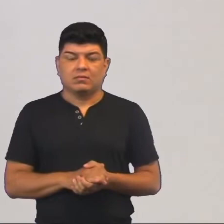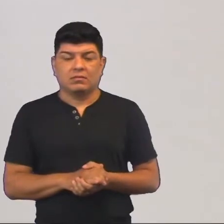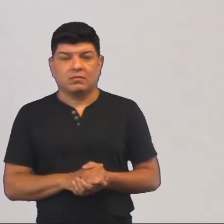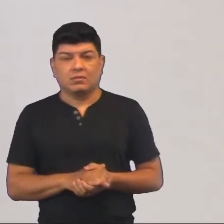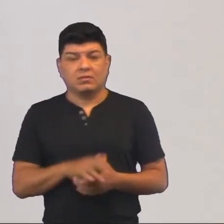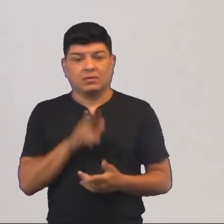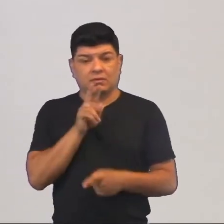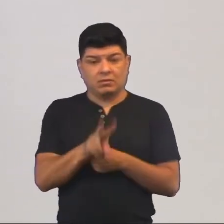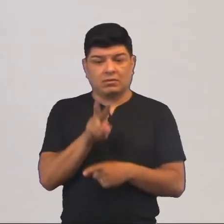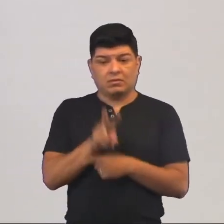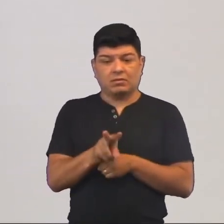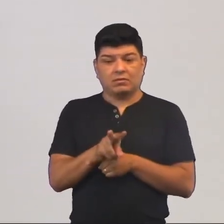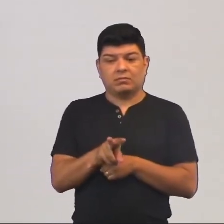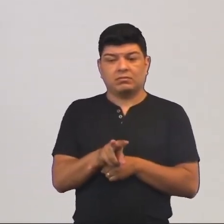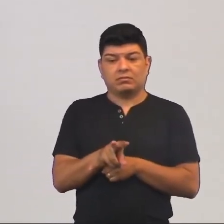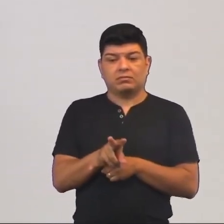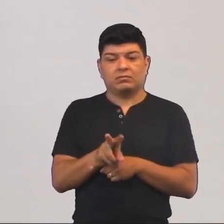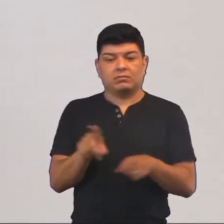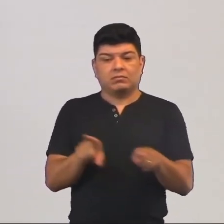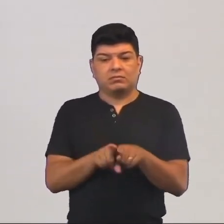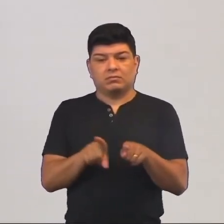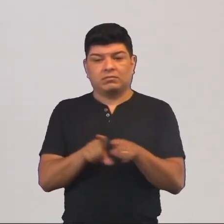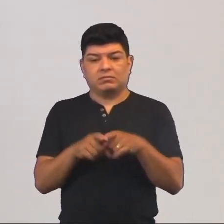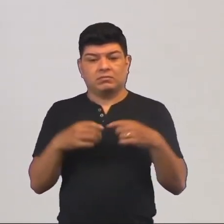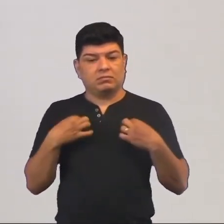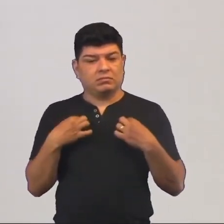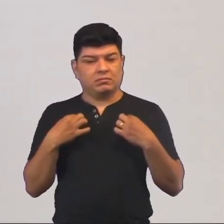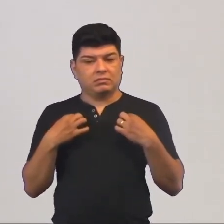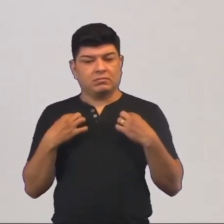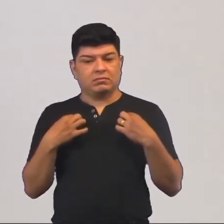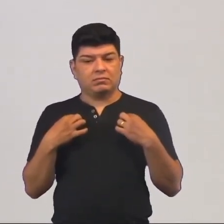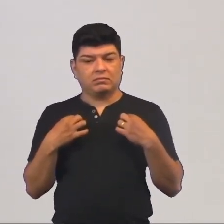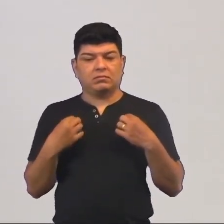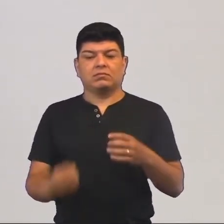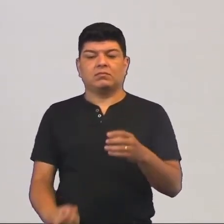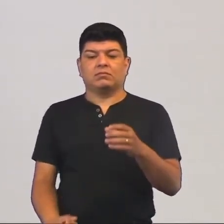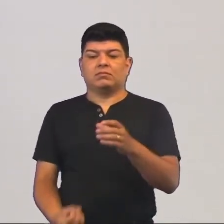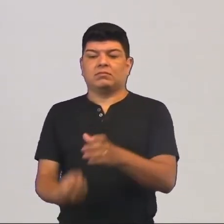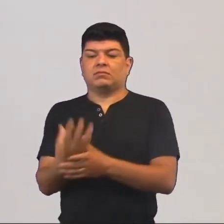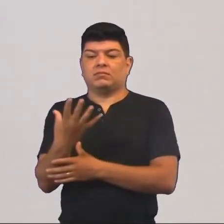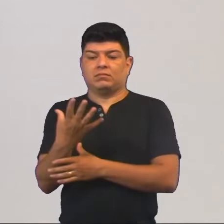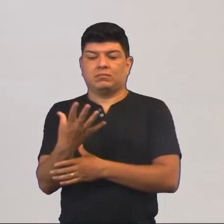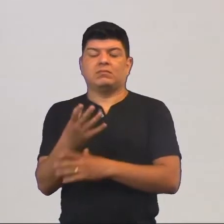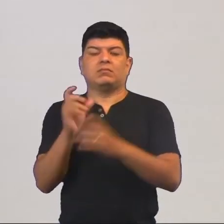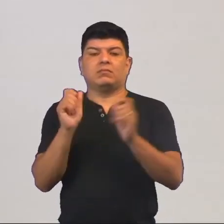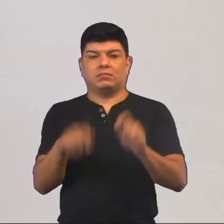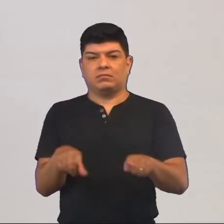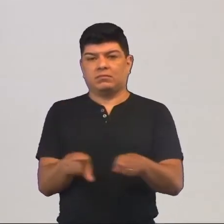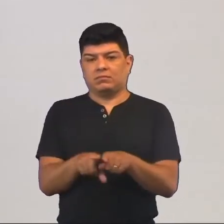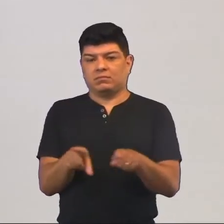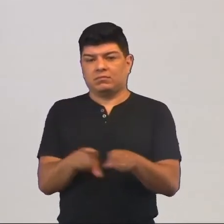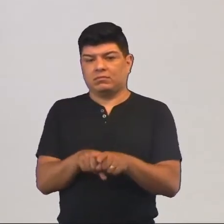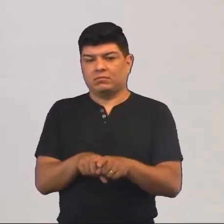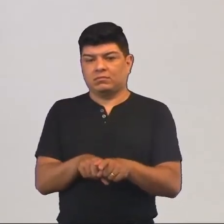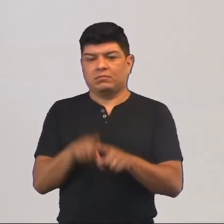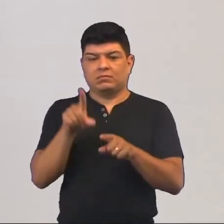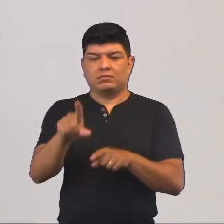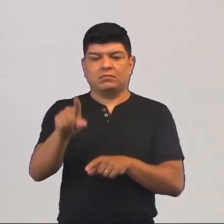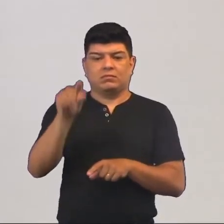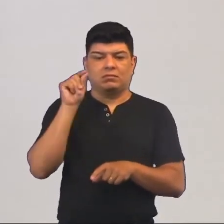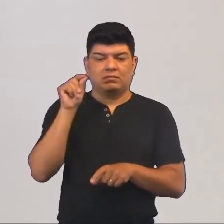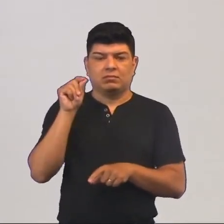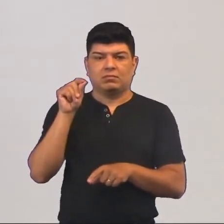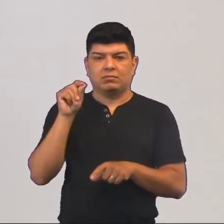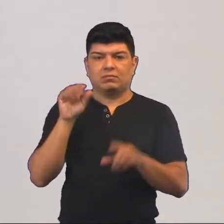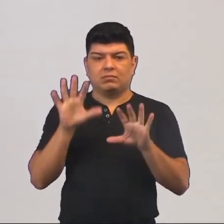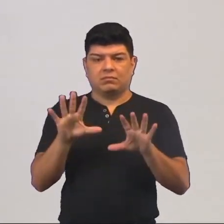cuida do figurino, mas ele também cria. Ele pode criar, né? Ele pode escolher ali, ó, isso